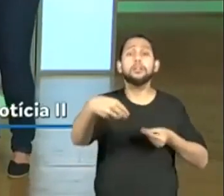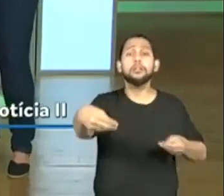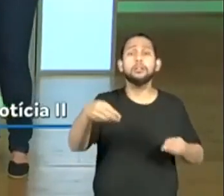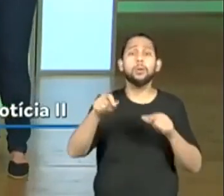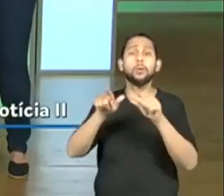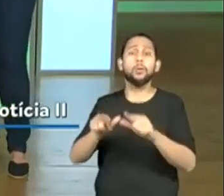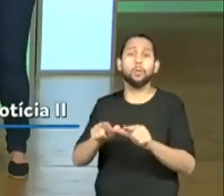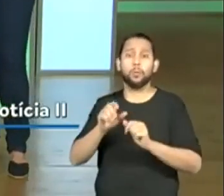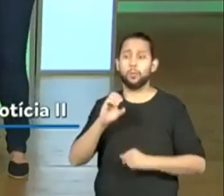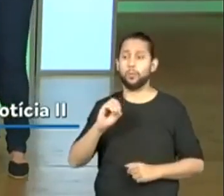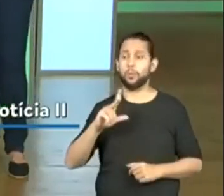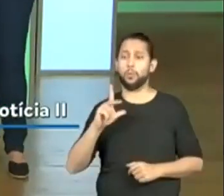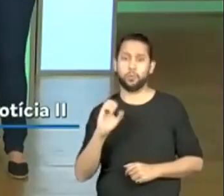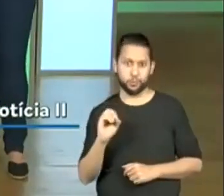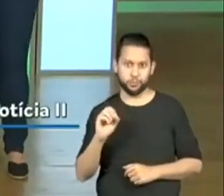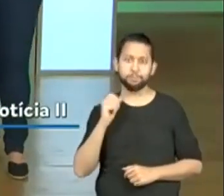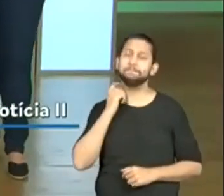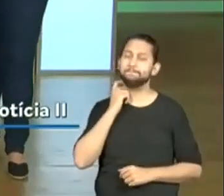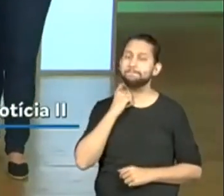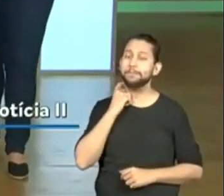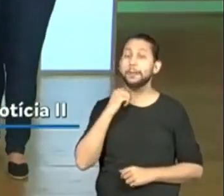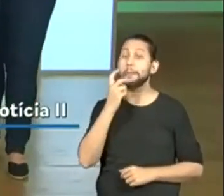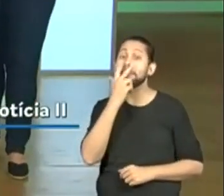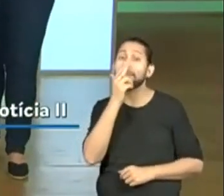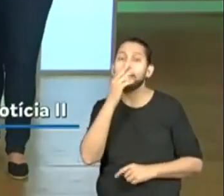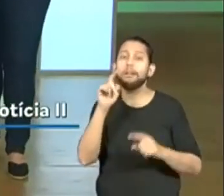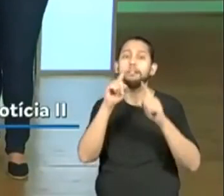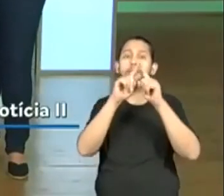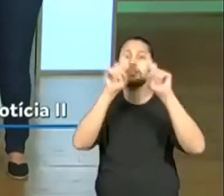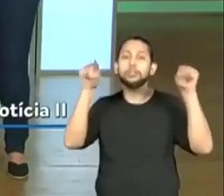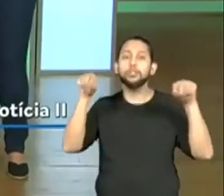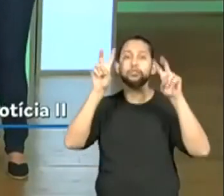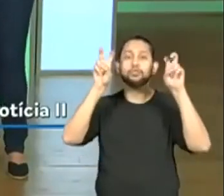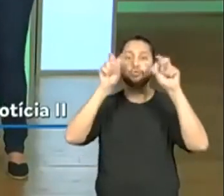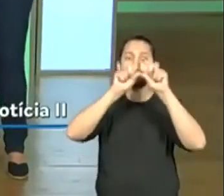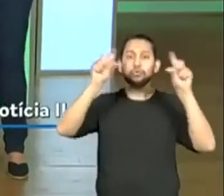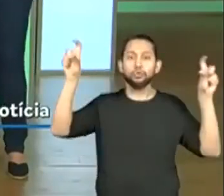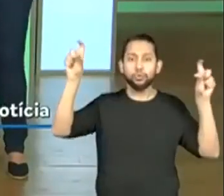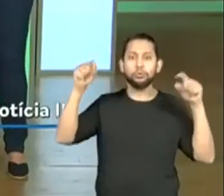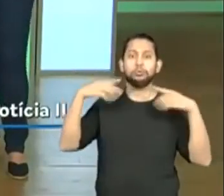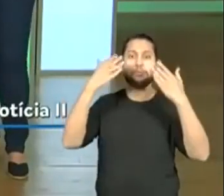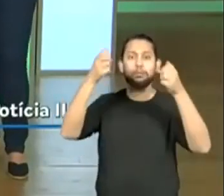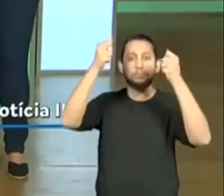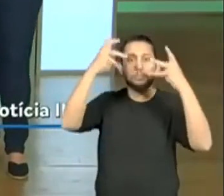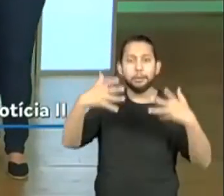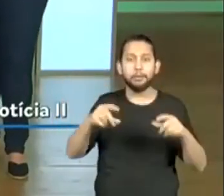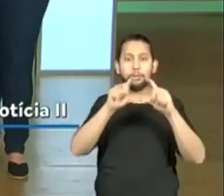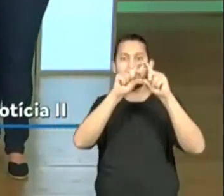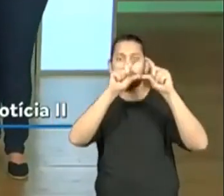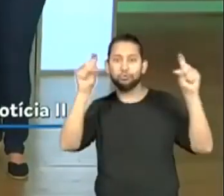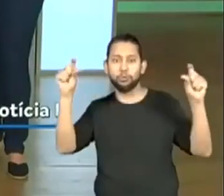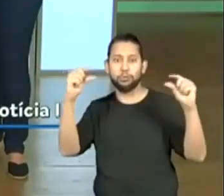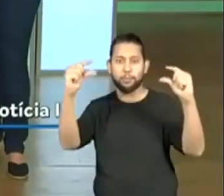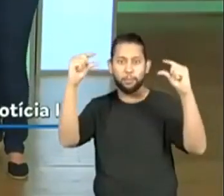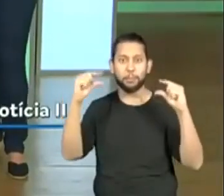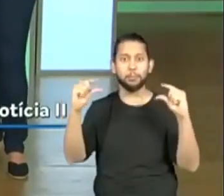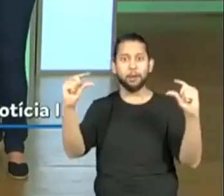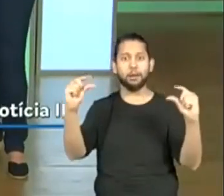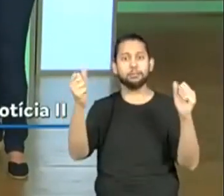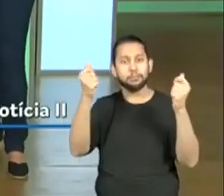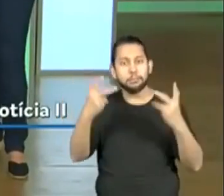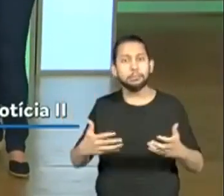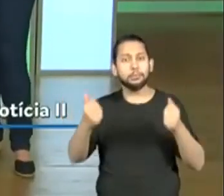O subtítulo. O subtítulo. Aquilo que complementa o título ajuda a explicar a notícia. Isso mesmo, então,